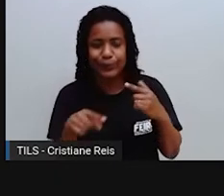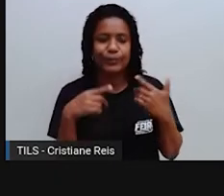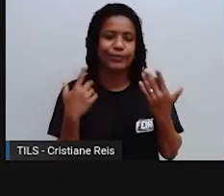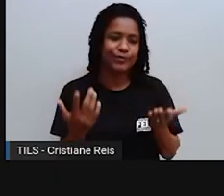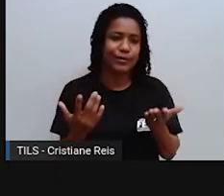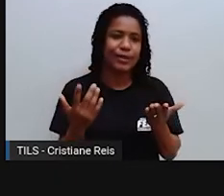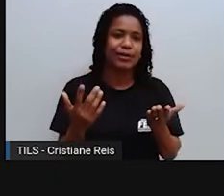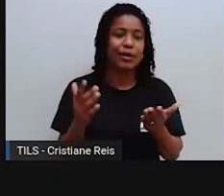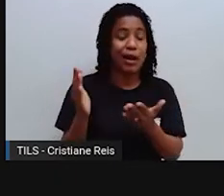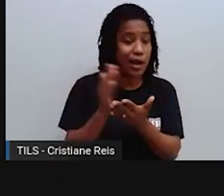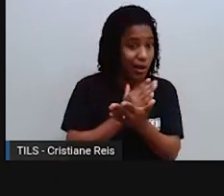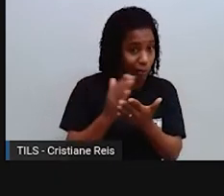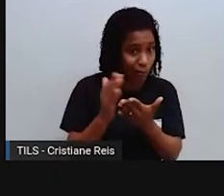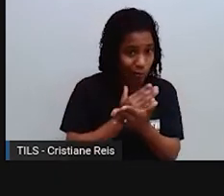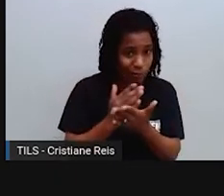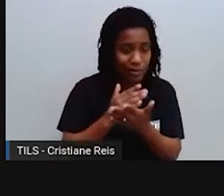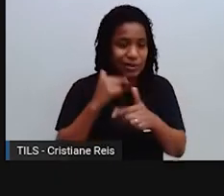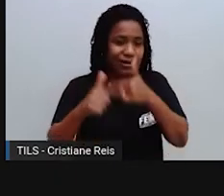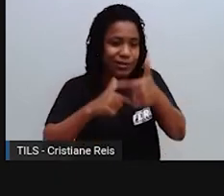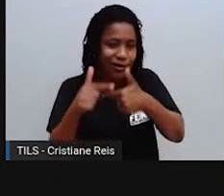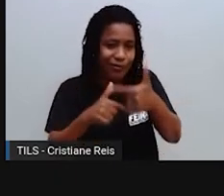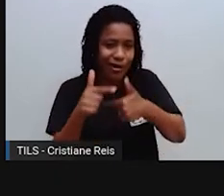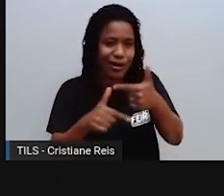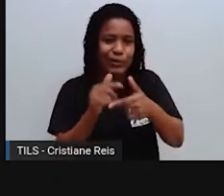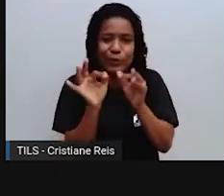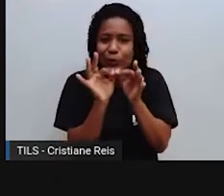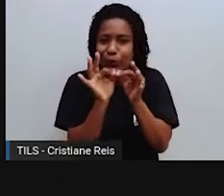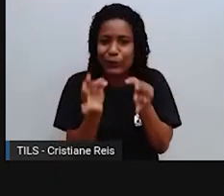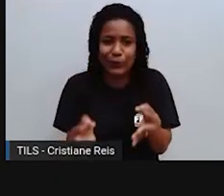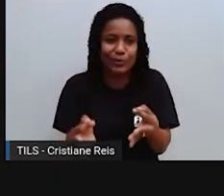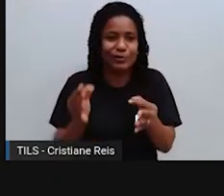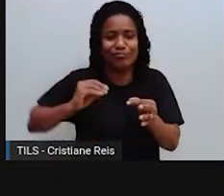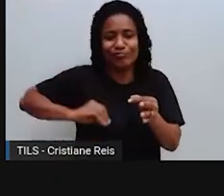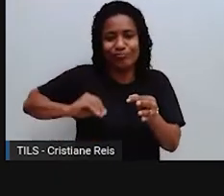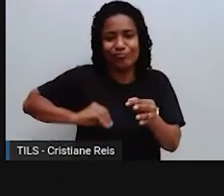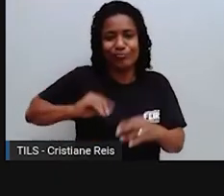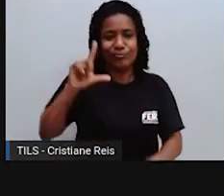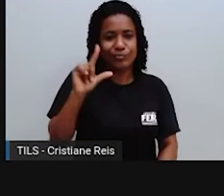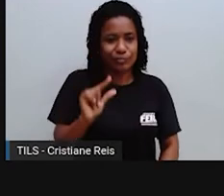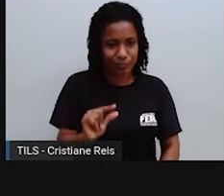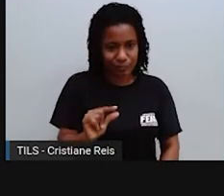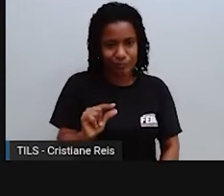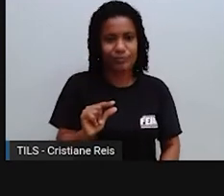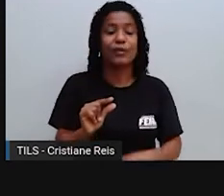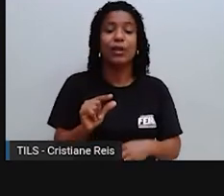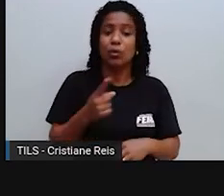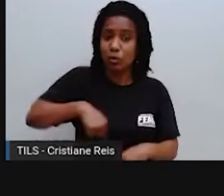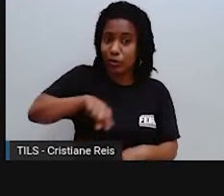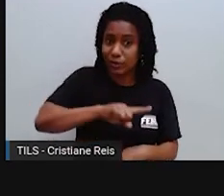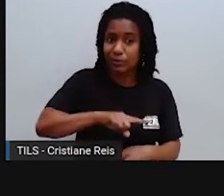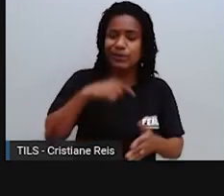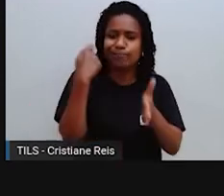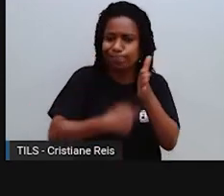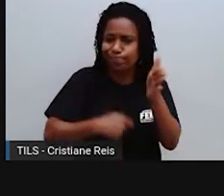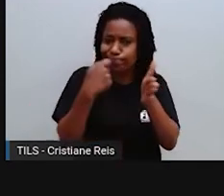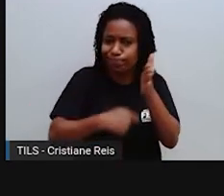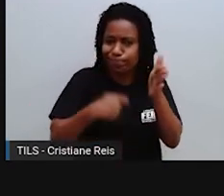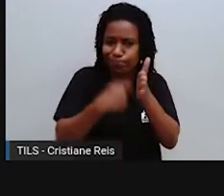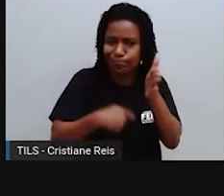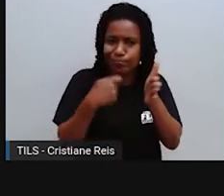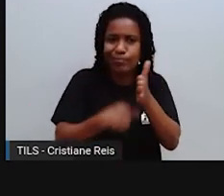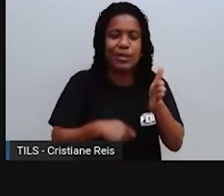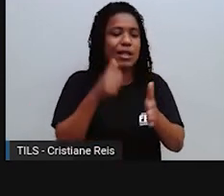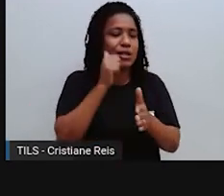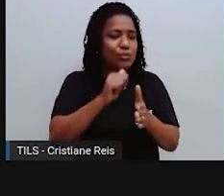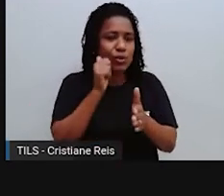trabalhos inferiores. Então, a gente precisa combater isso, a gente precisa estudar, entender, as mulheres precisam se